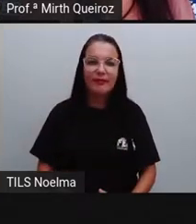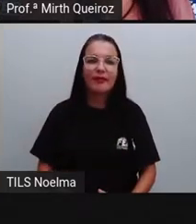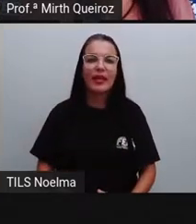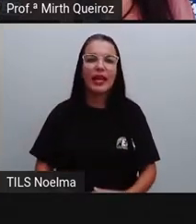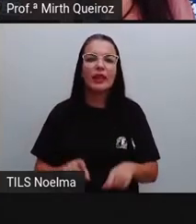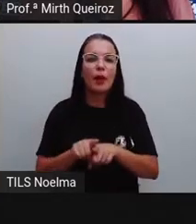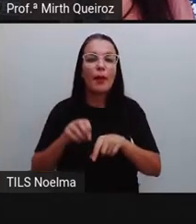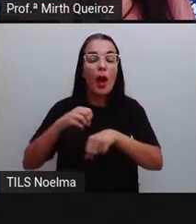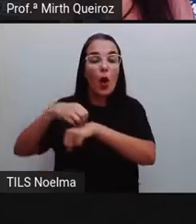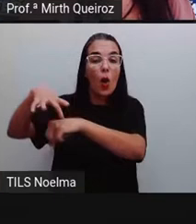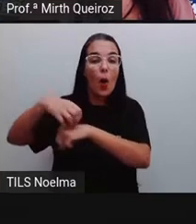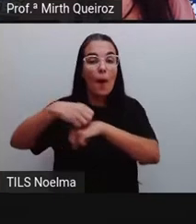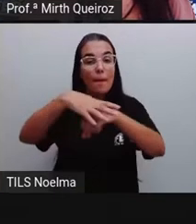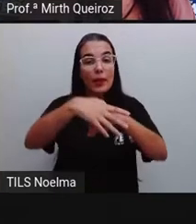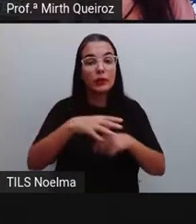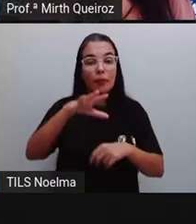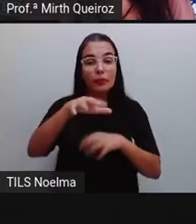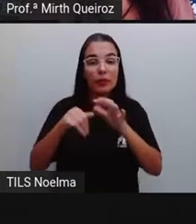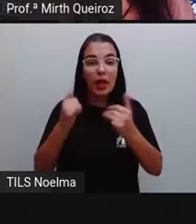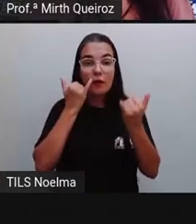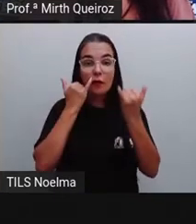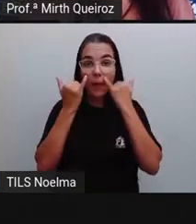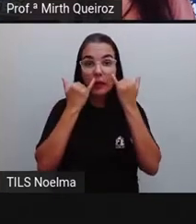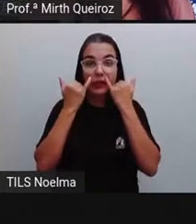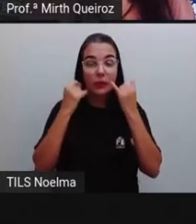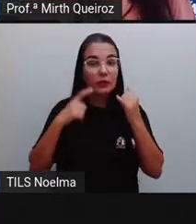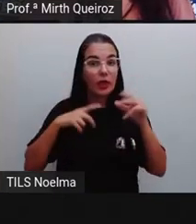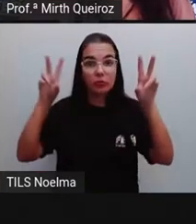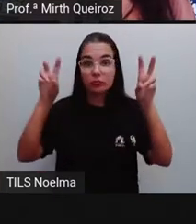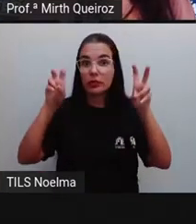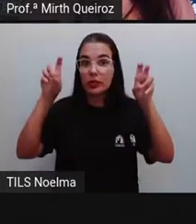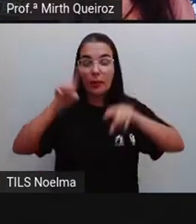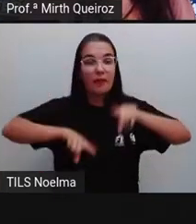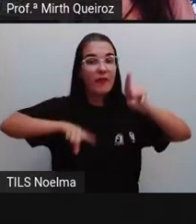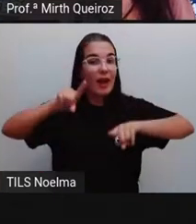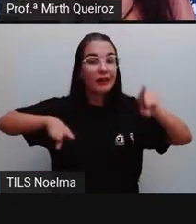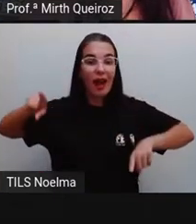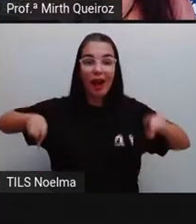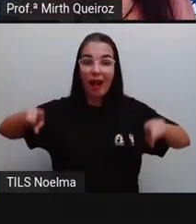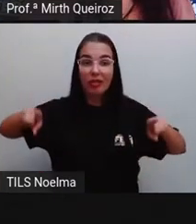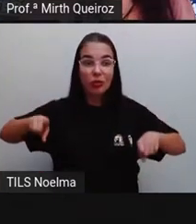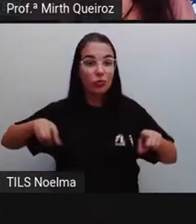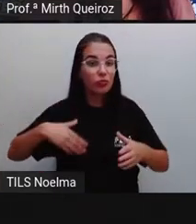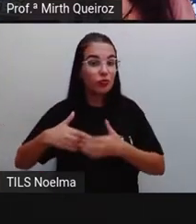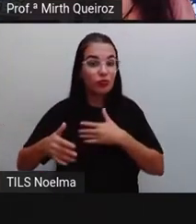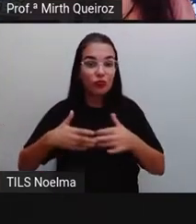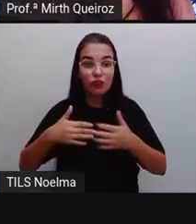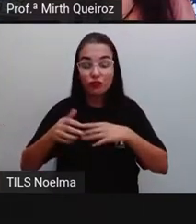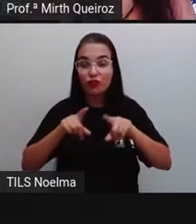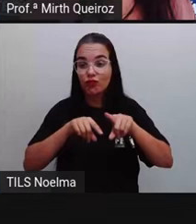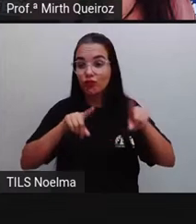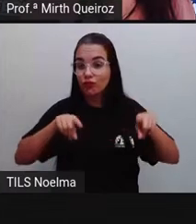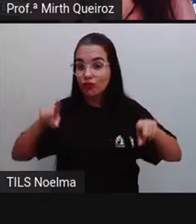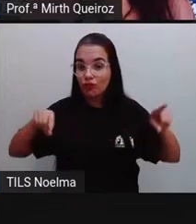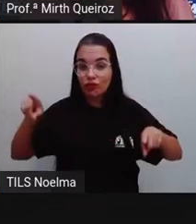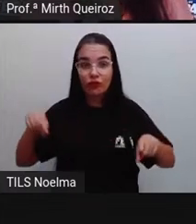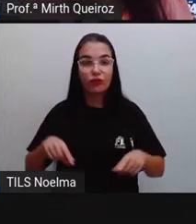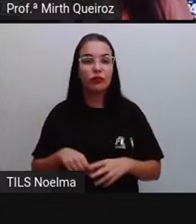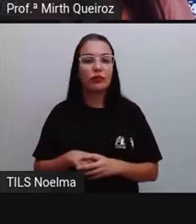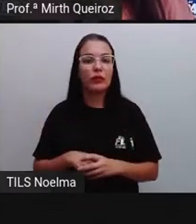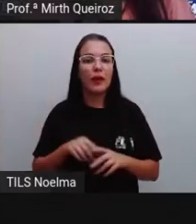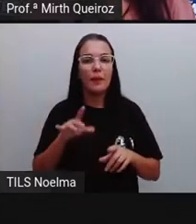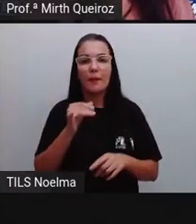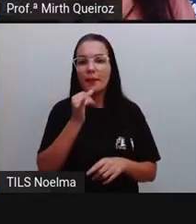Compartilhar e buscar informações sobre temas variados, né? Dentro das redes sociais. O